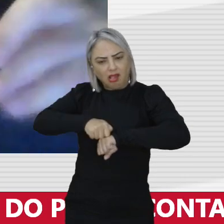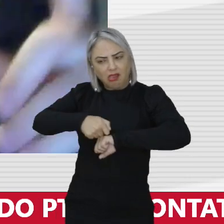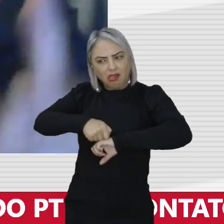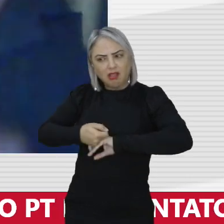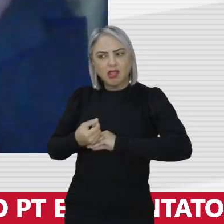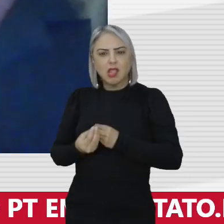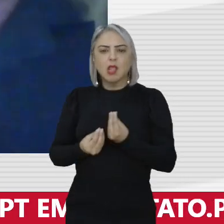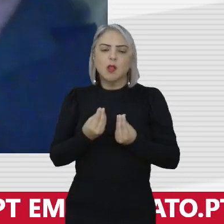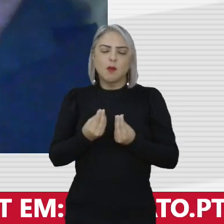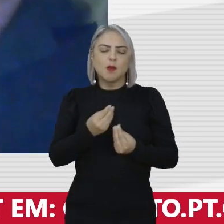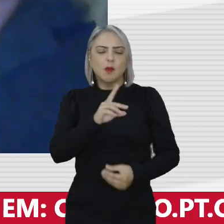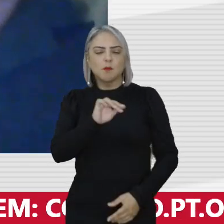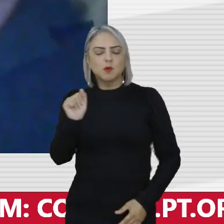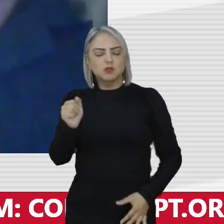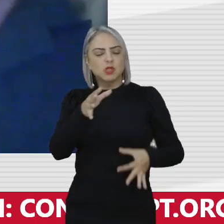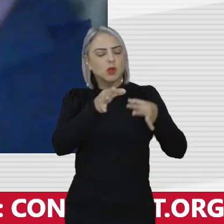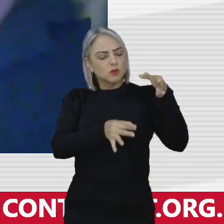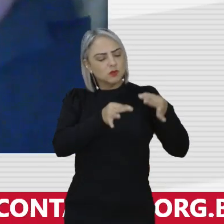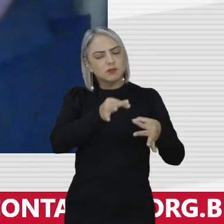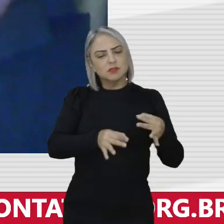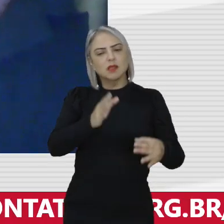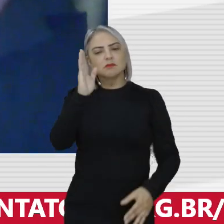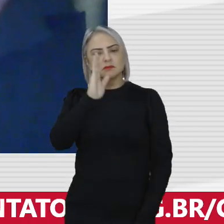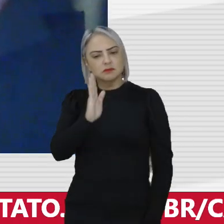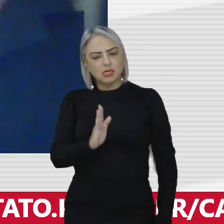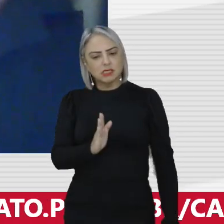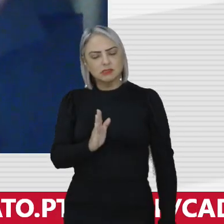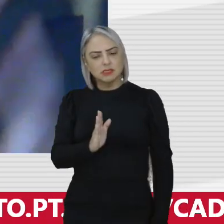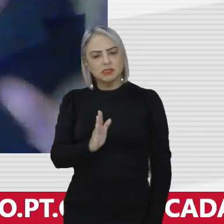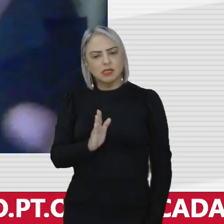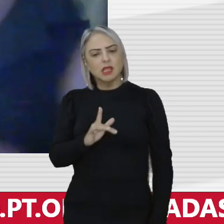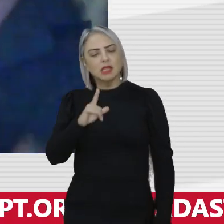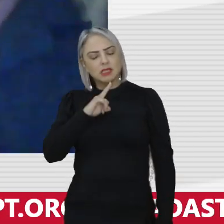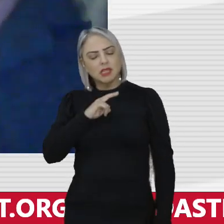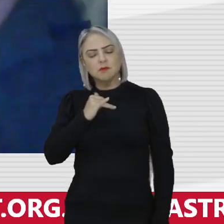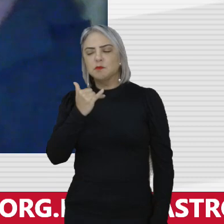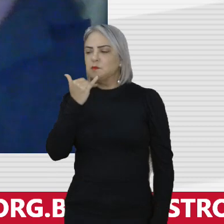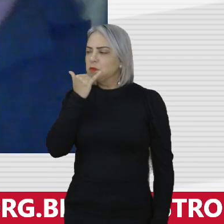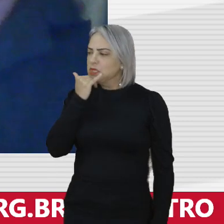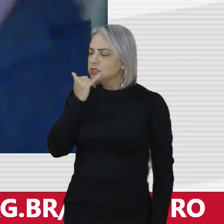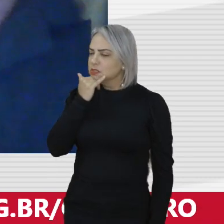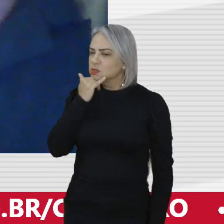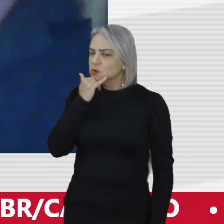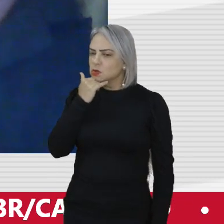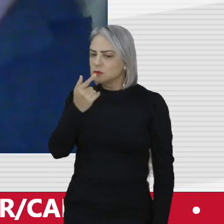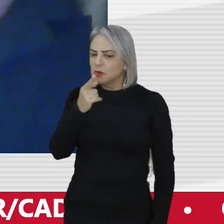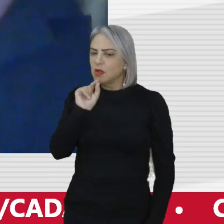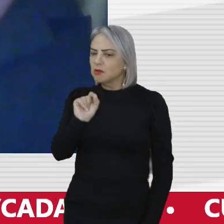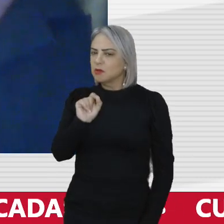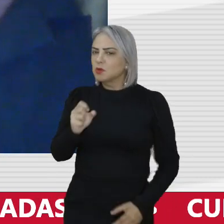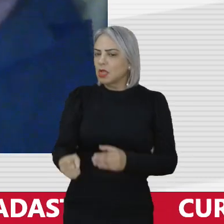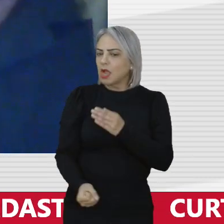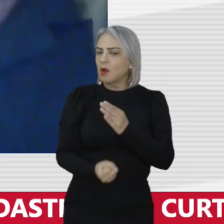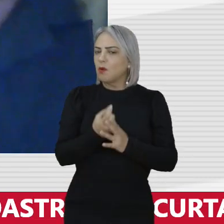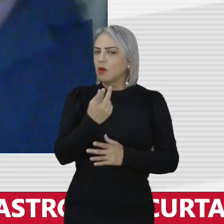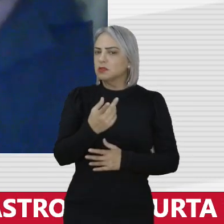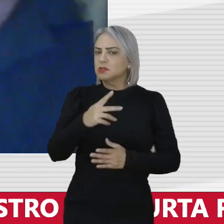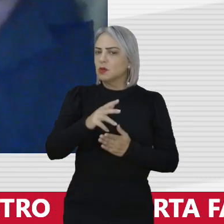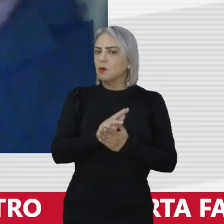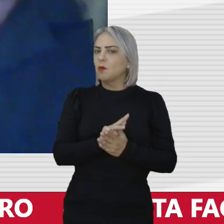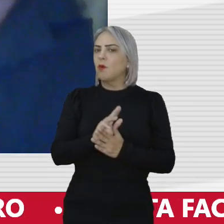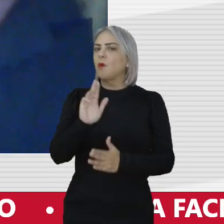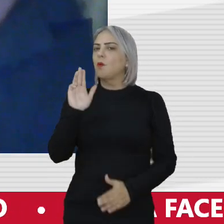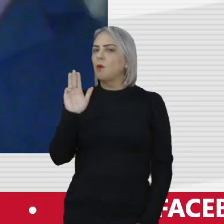Como um dia, o Judiciário Brasileiro ainda ia pedir desculpas sobre o que ocorreu com o Lula.